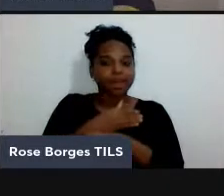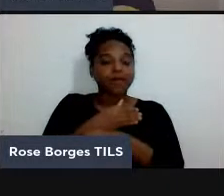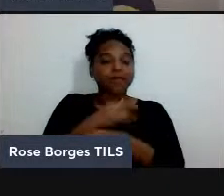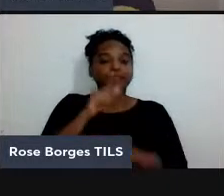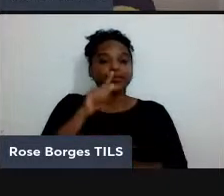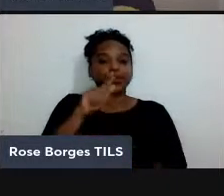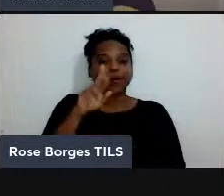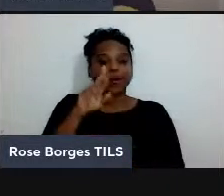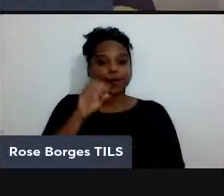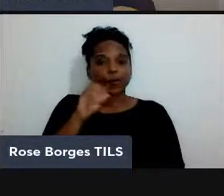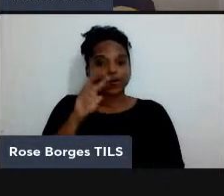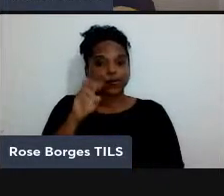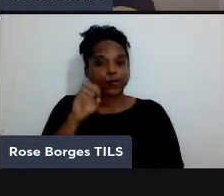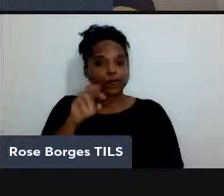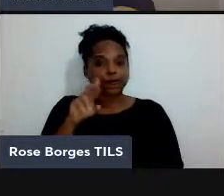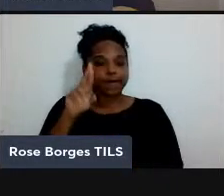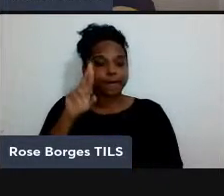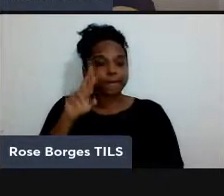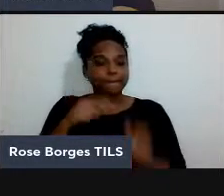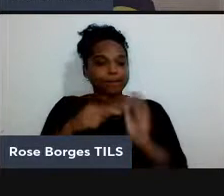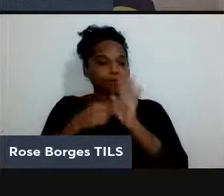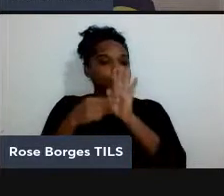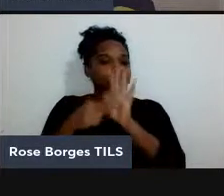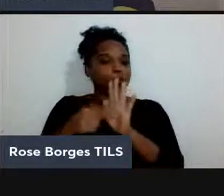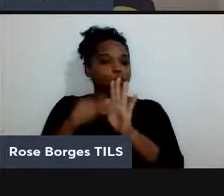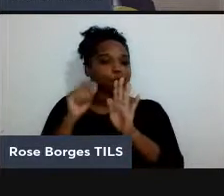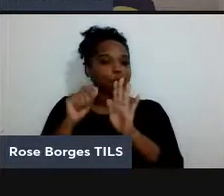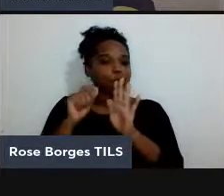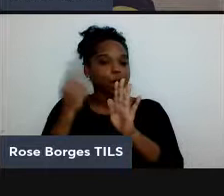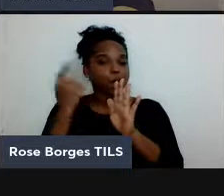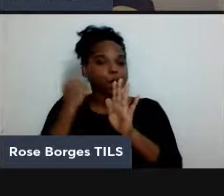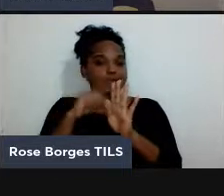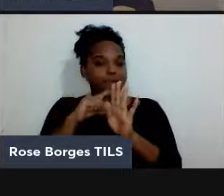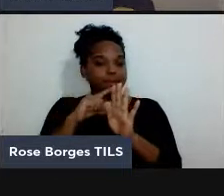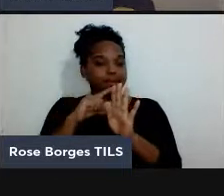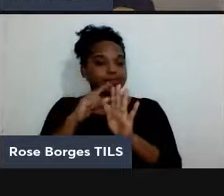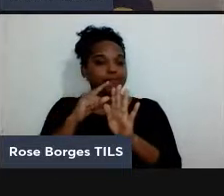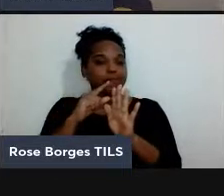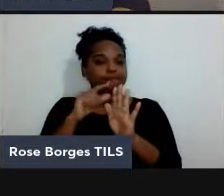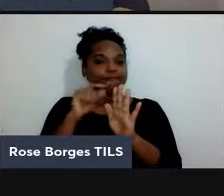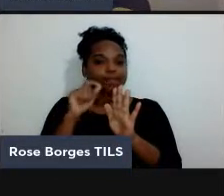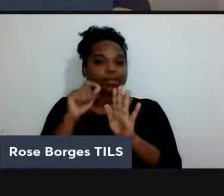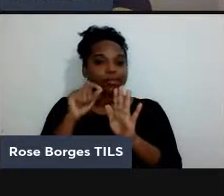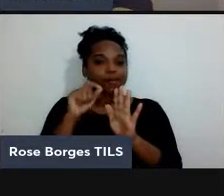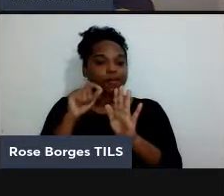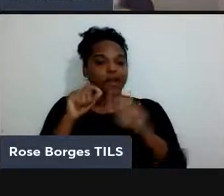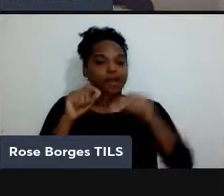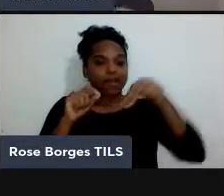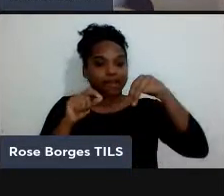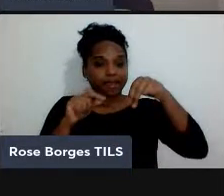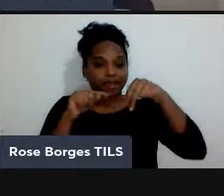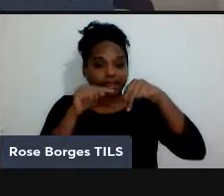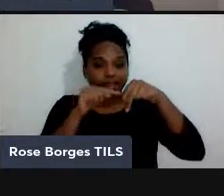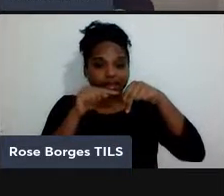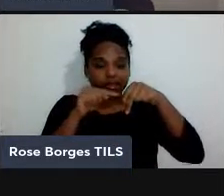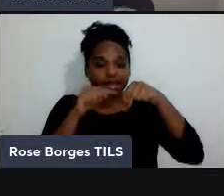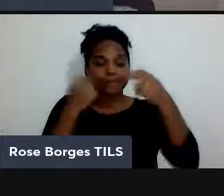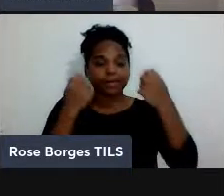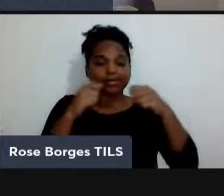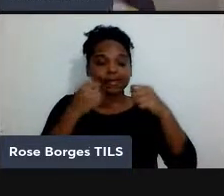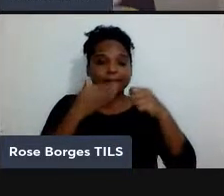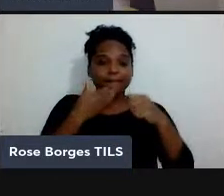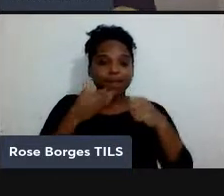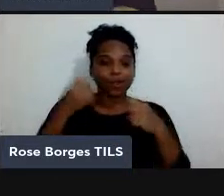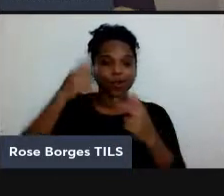consegue fazer isso com um ganho quadrático ao invés de fazer N buscas a gente tem que fazer agora raiz quadrada de N